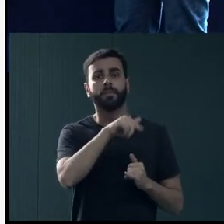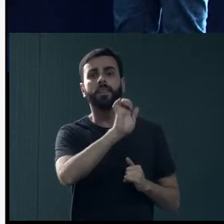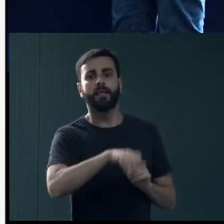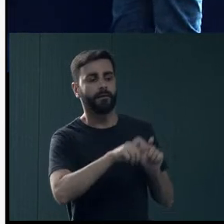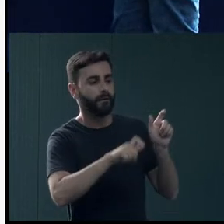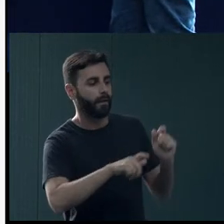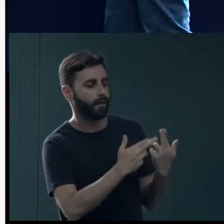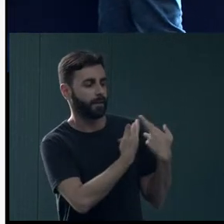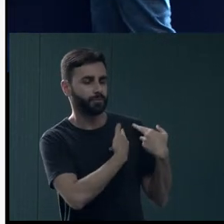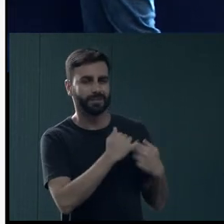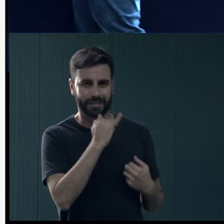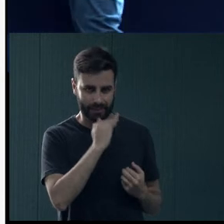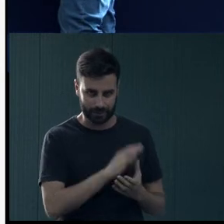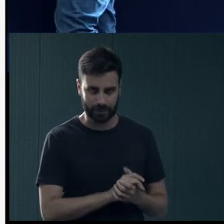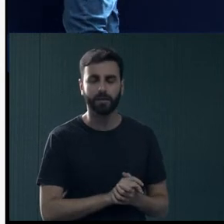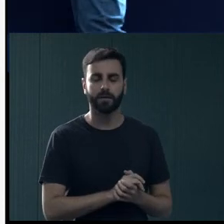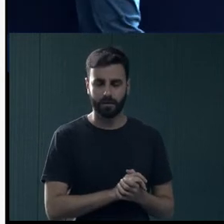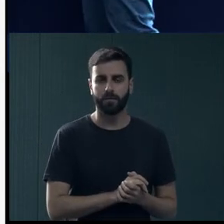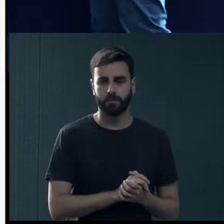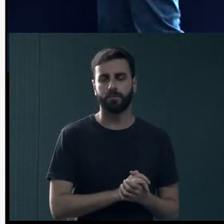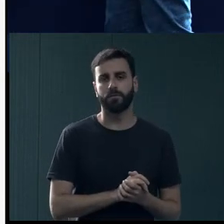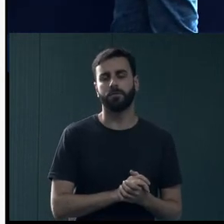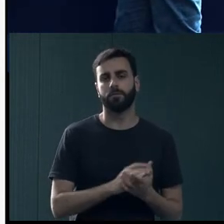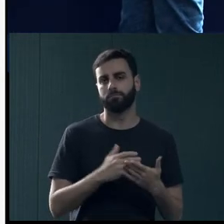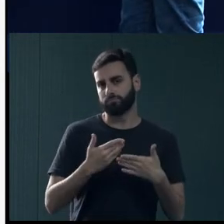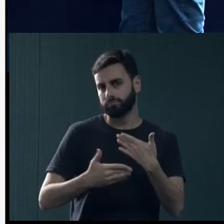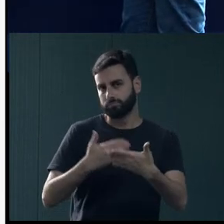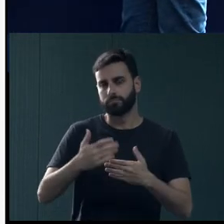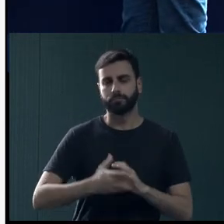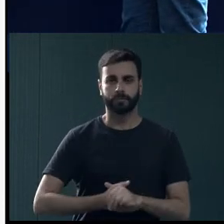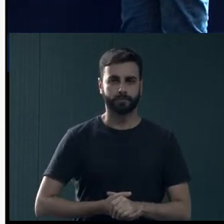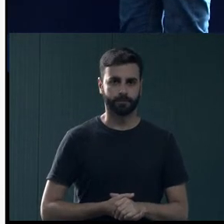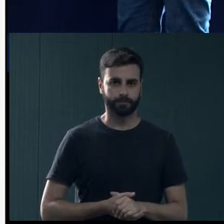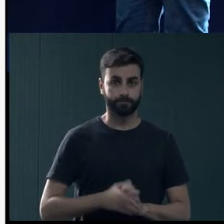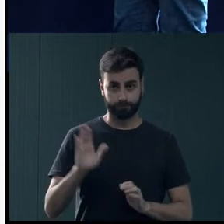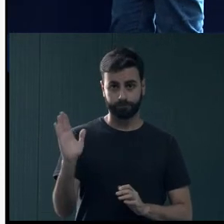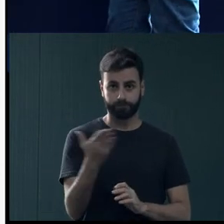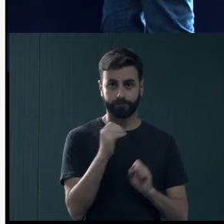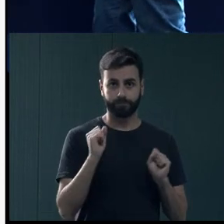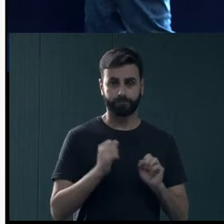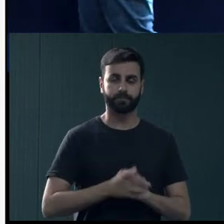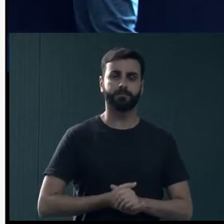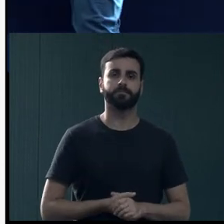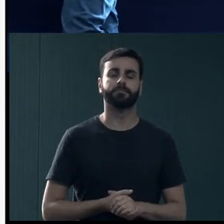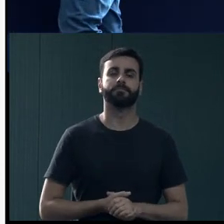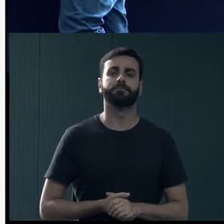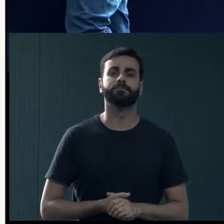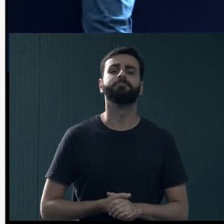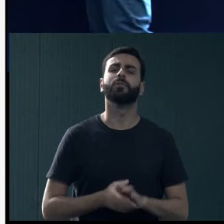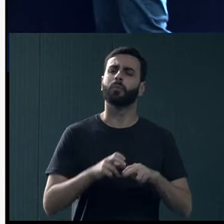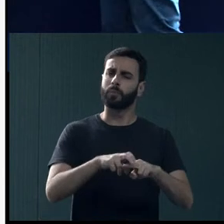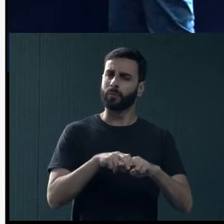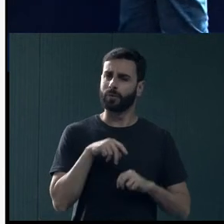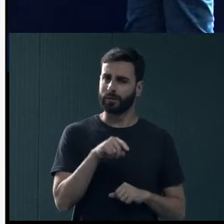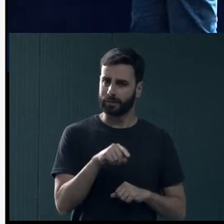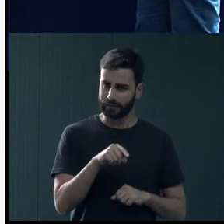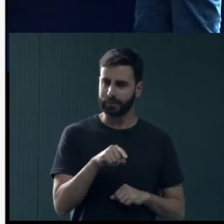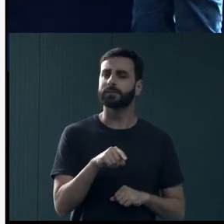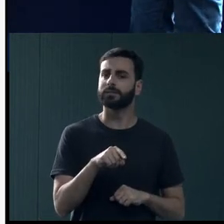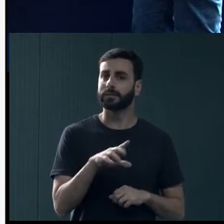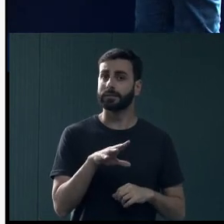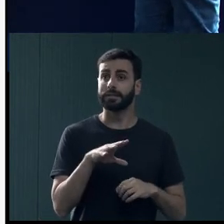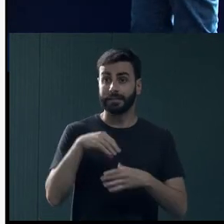pessoas e assim por diante. Pode passar o próximo. E nessa lógica do